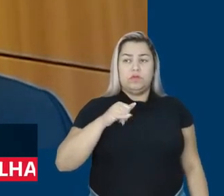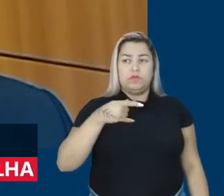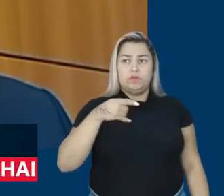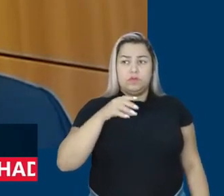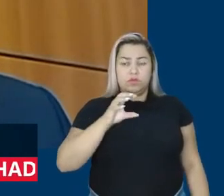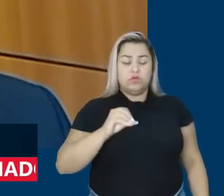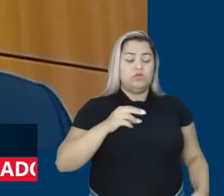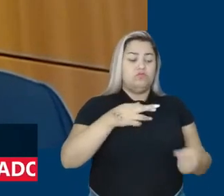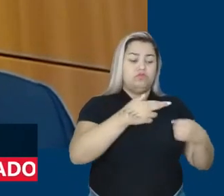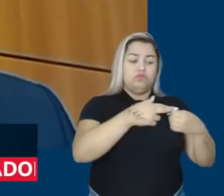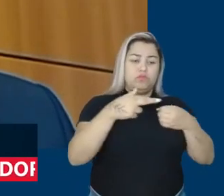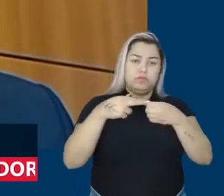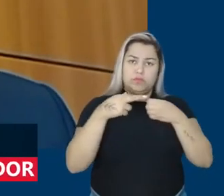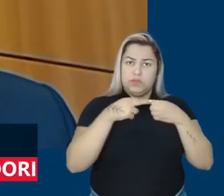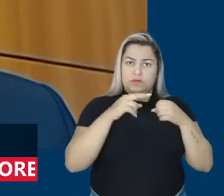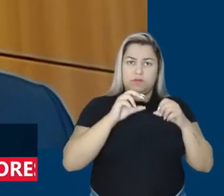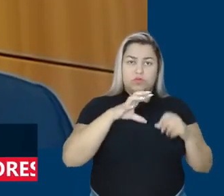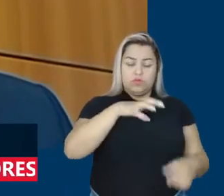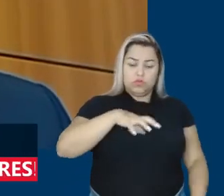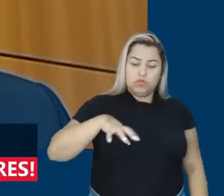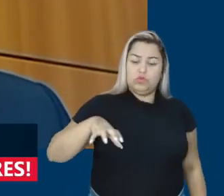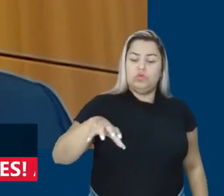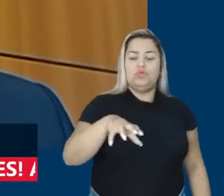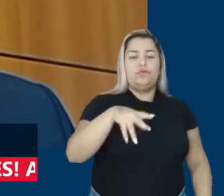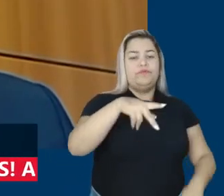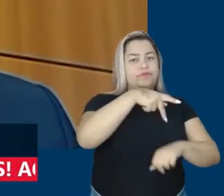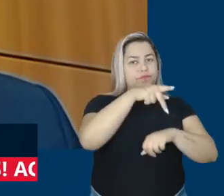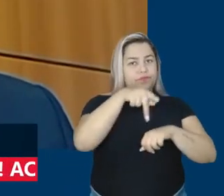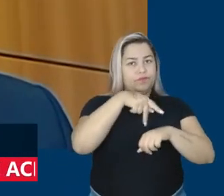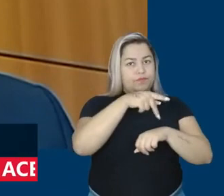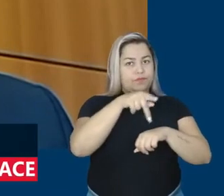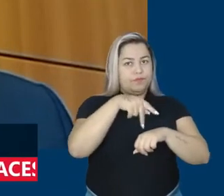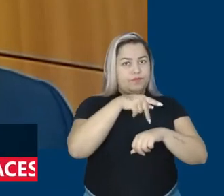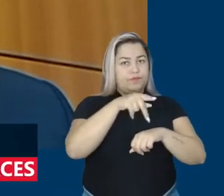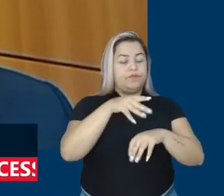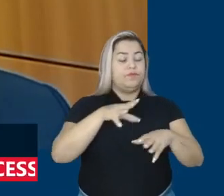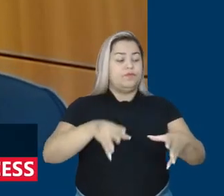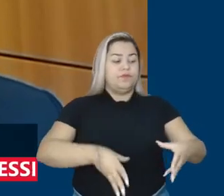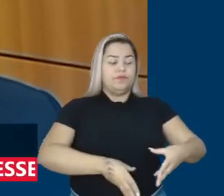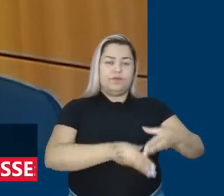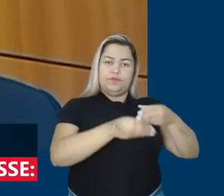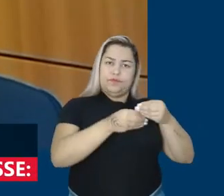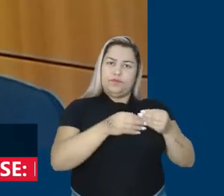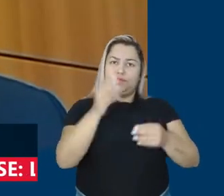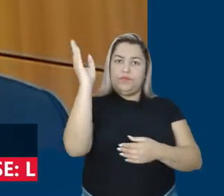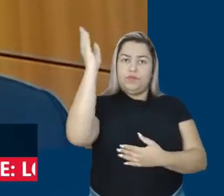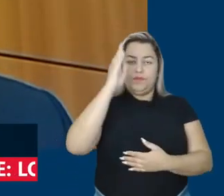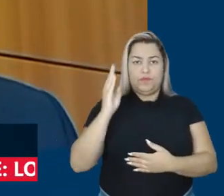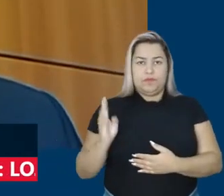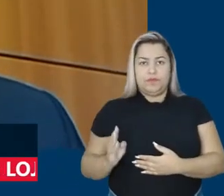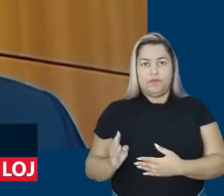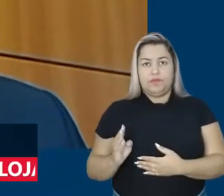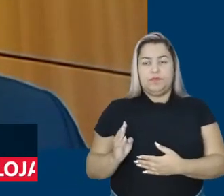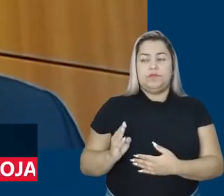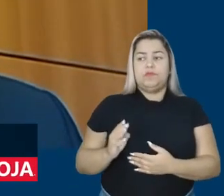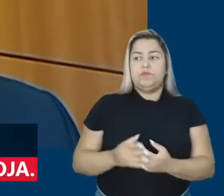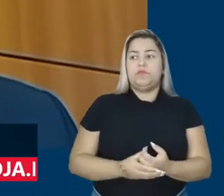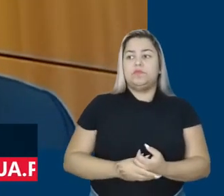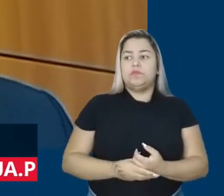metropolitanas do país, a reinserção do Brasil no